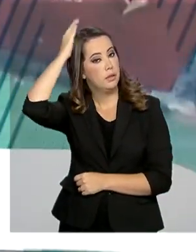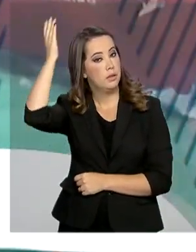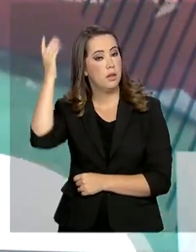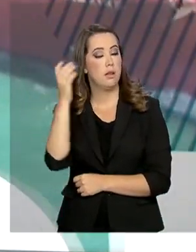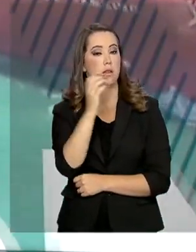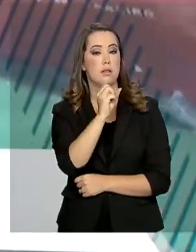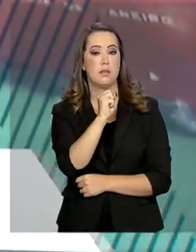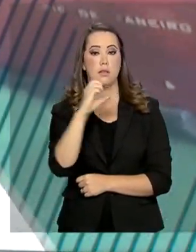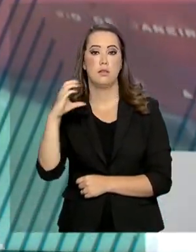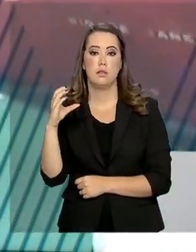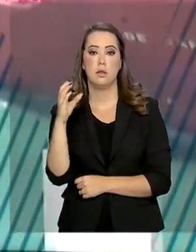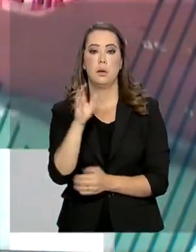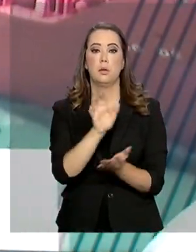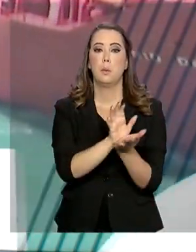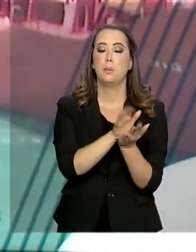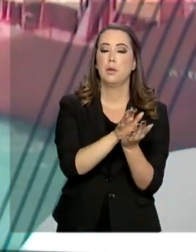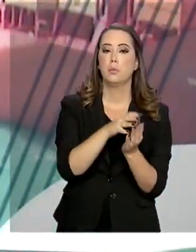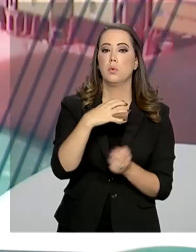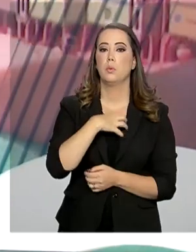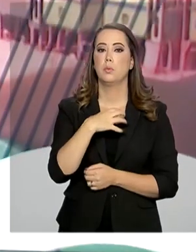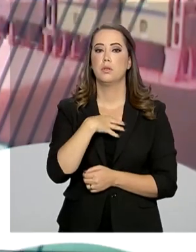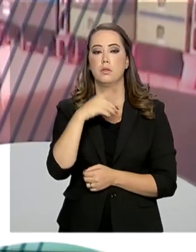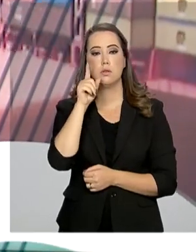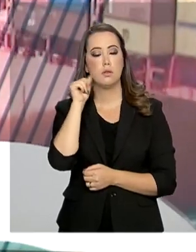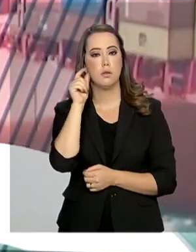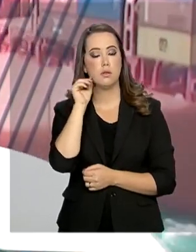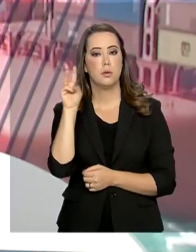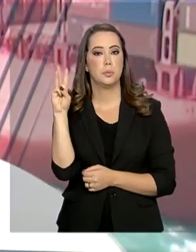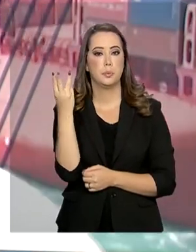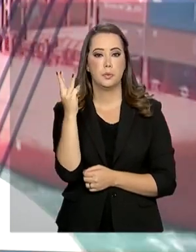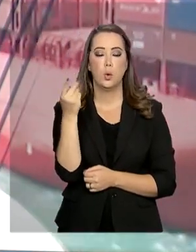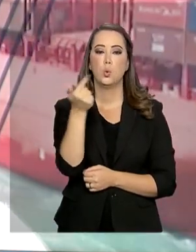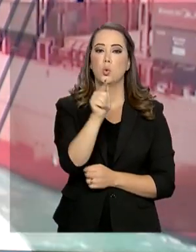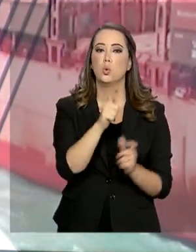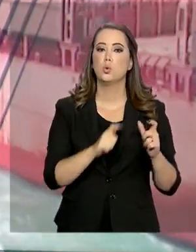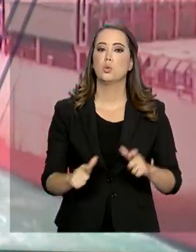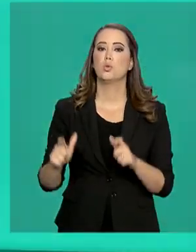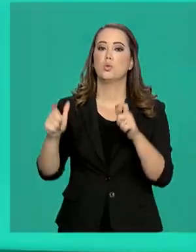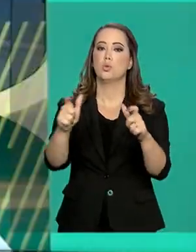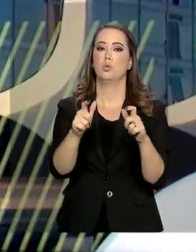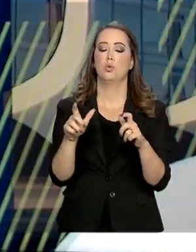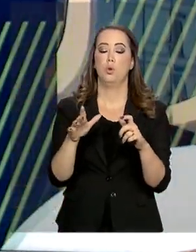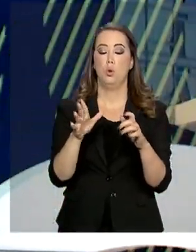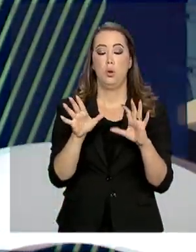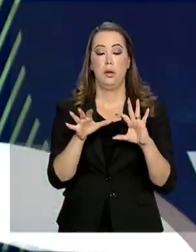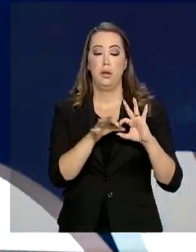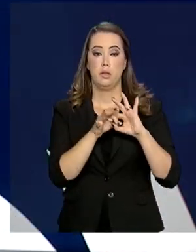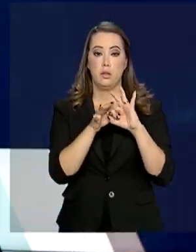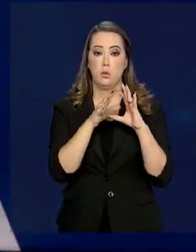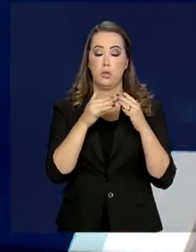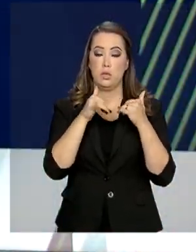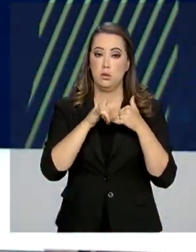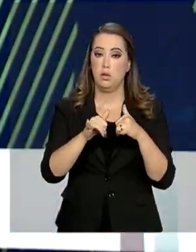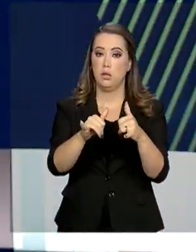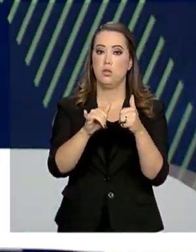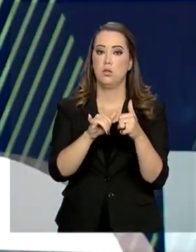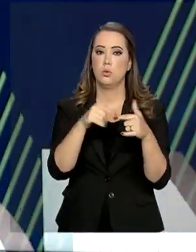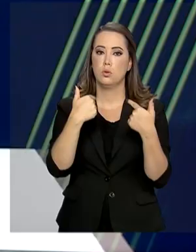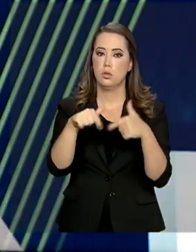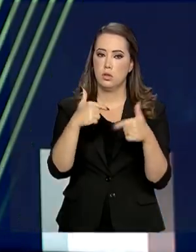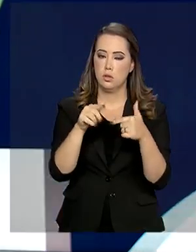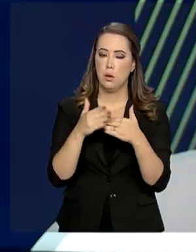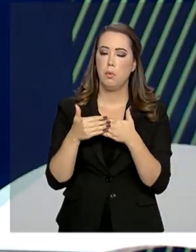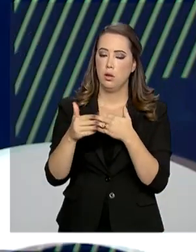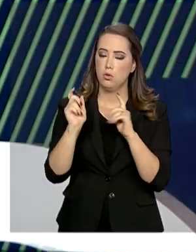Catarina, Pernambuco, Bahia, Ceará e Maranhão. Para as demais áreas do Sistema Interligado Nacional, as medidas vigentes